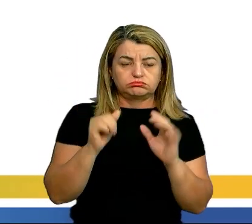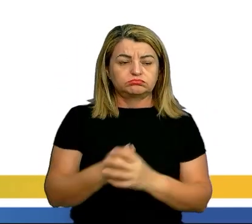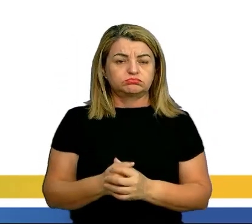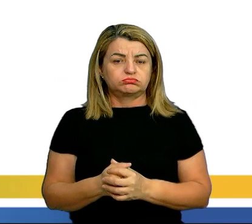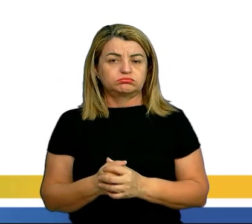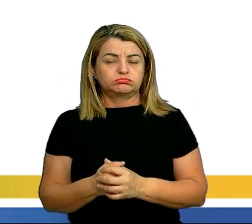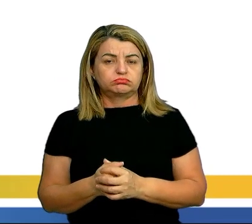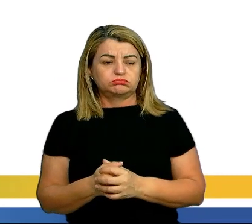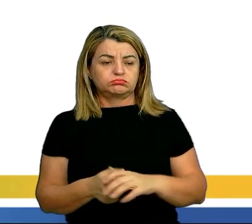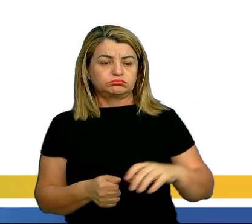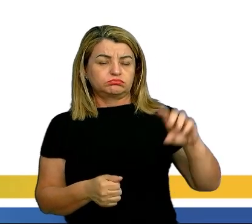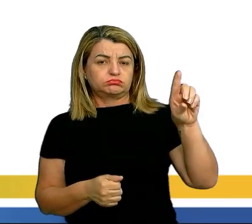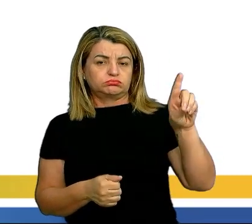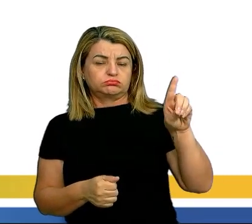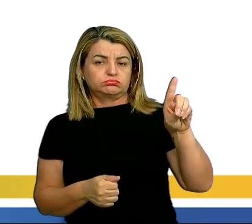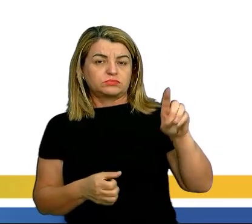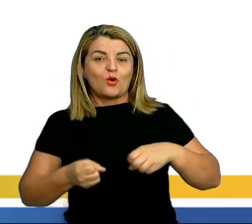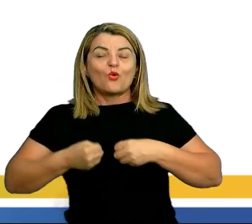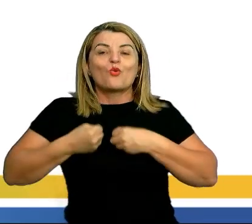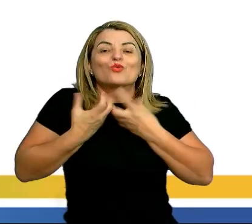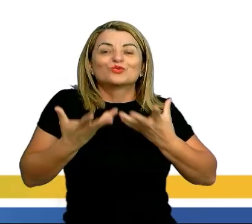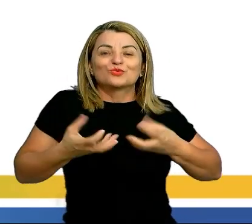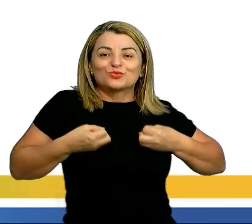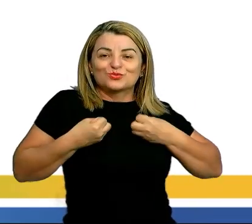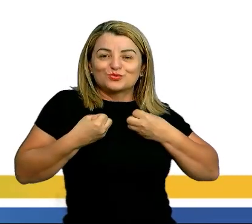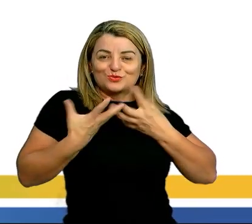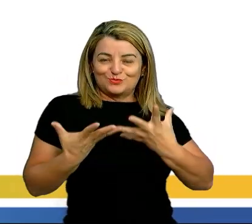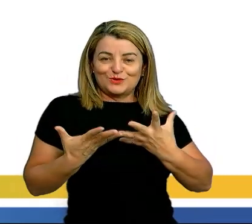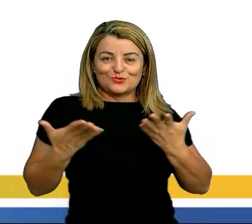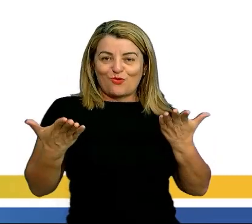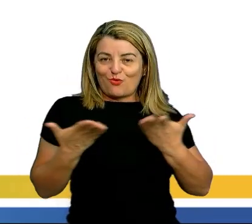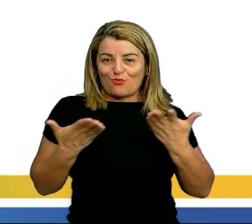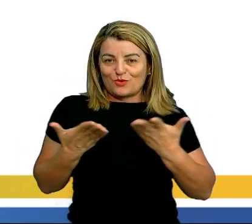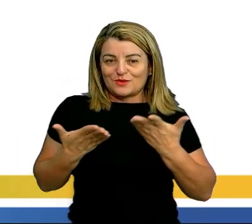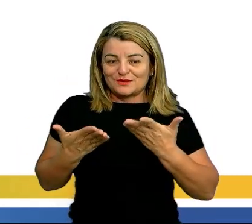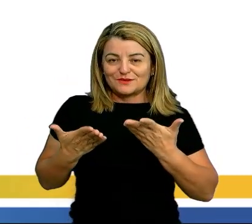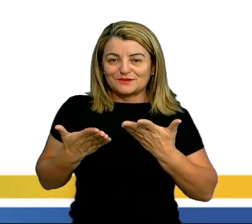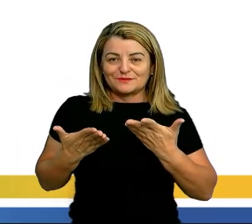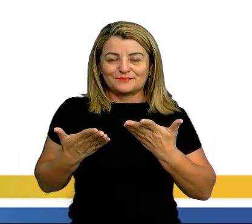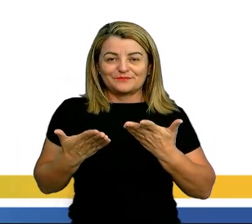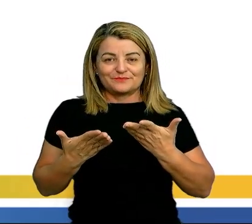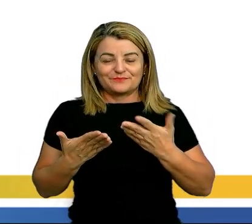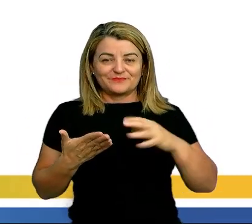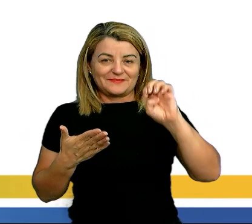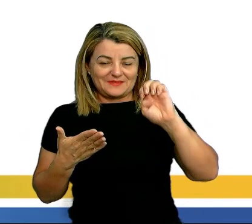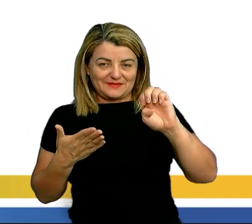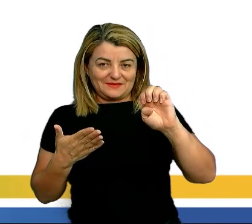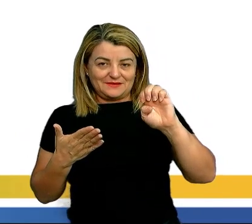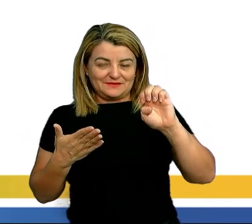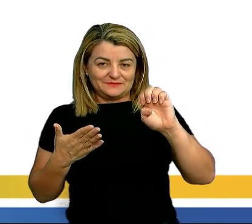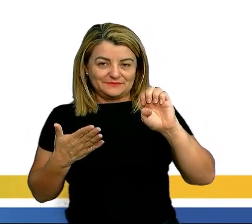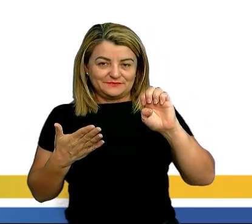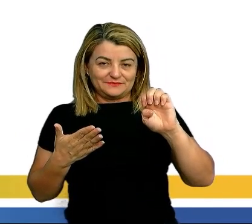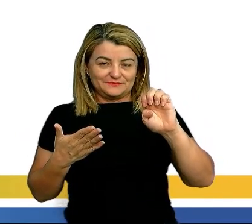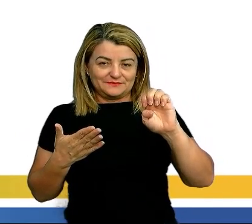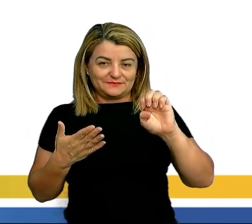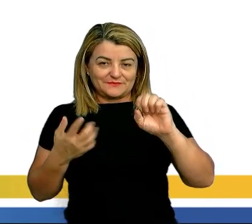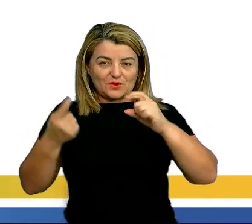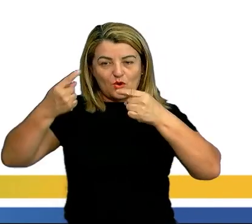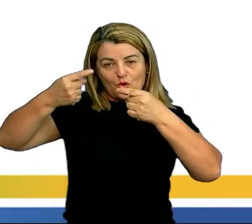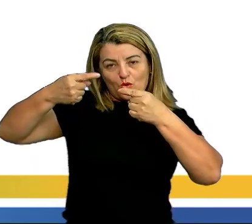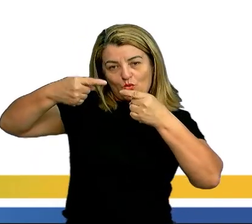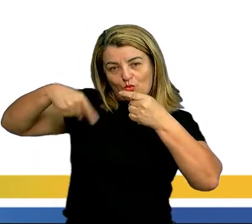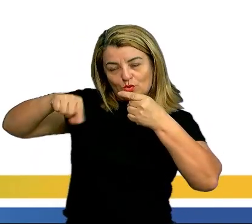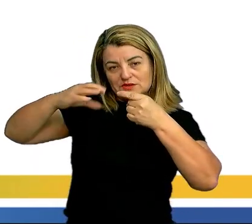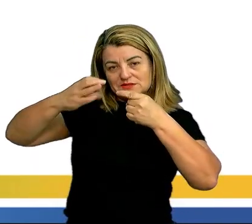-se. Letra D, o entusiasmo com a modernidade. E letra E, ou E, oposição